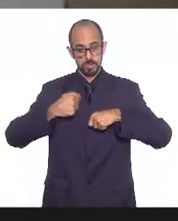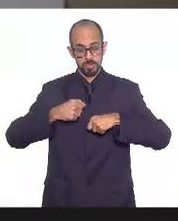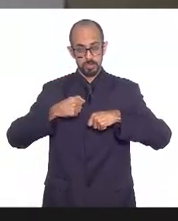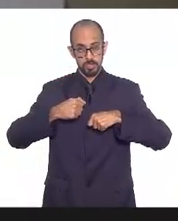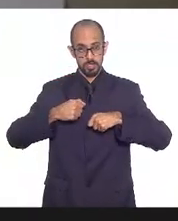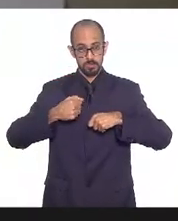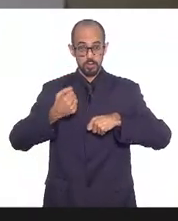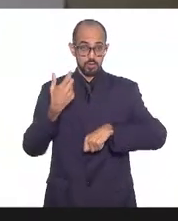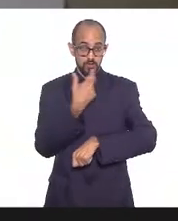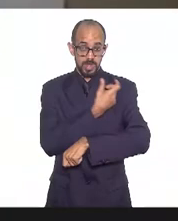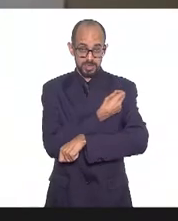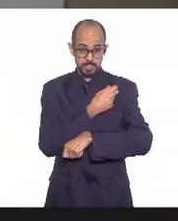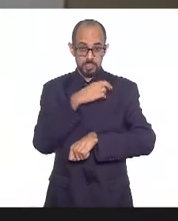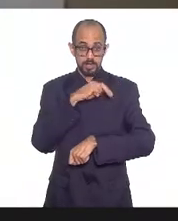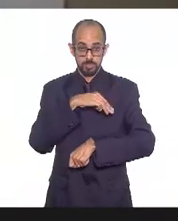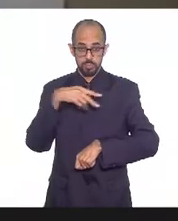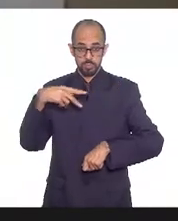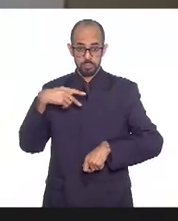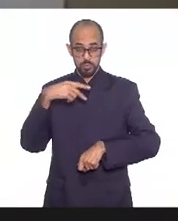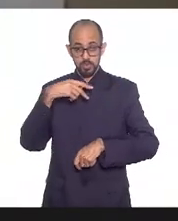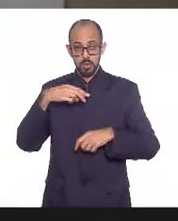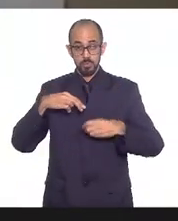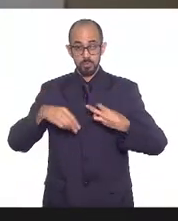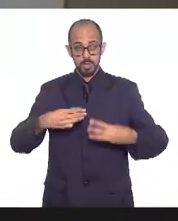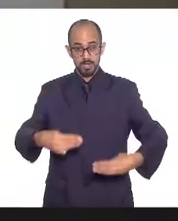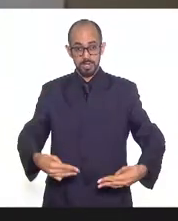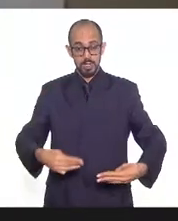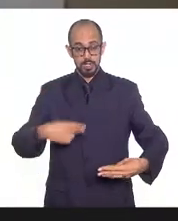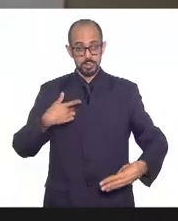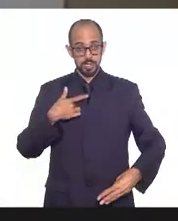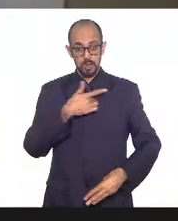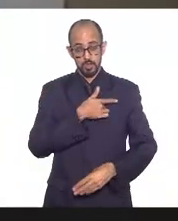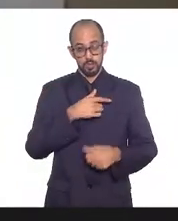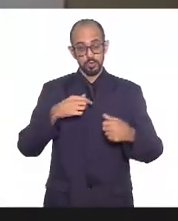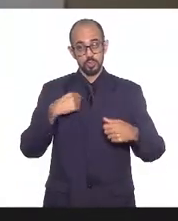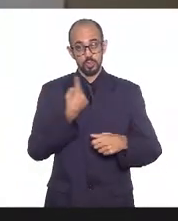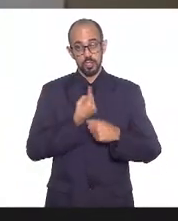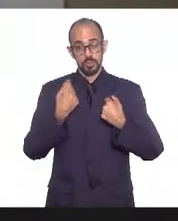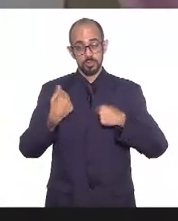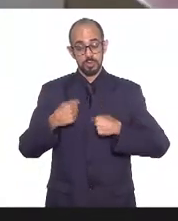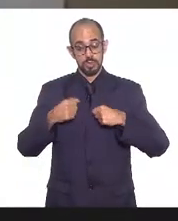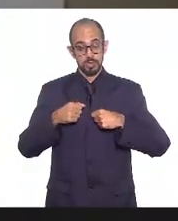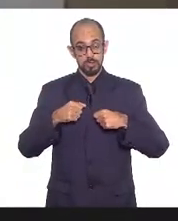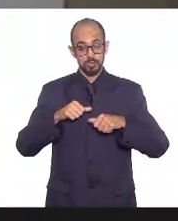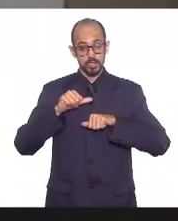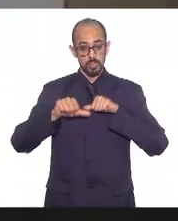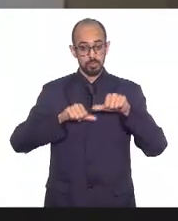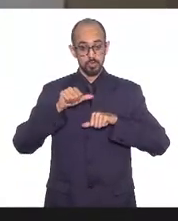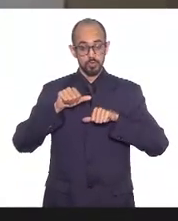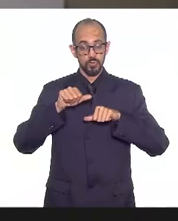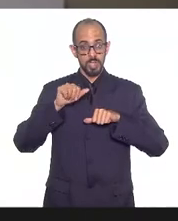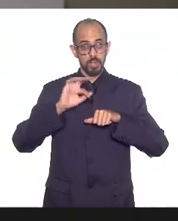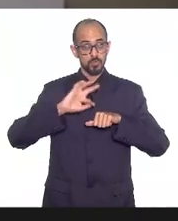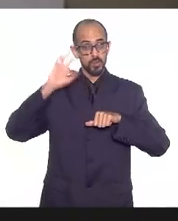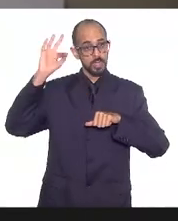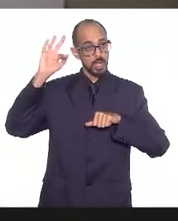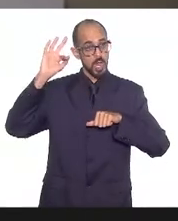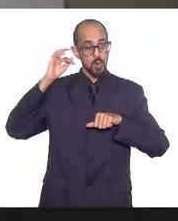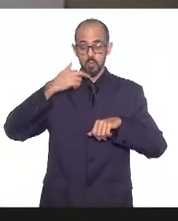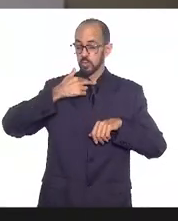Ministério da Saúde né a gente precisa que isso seja modificado em nível federal a gente não tem como